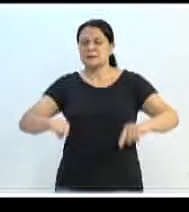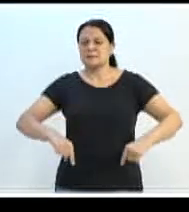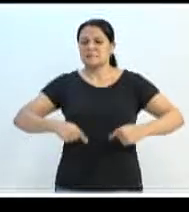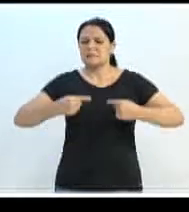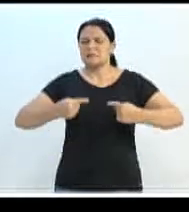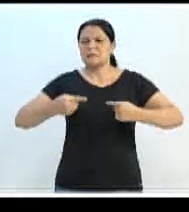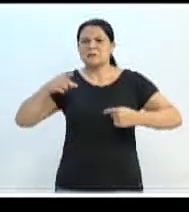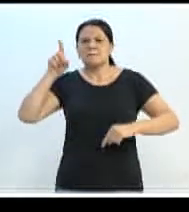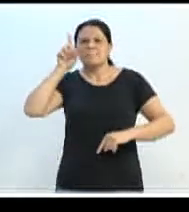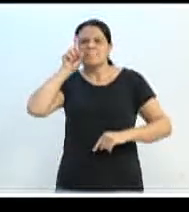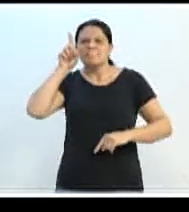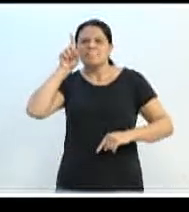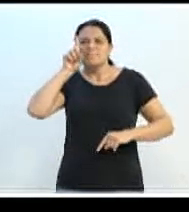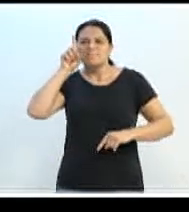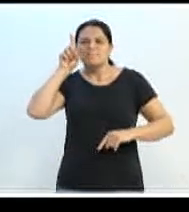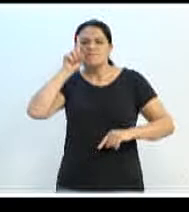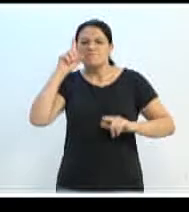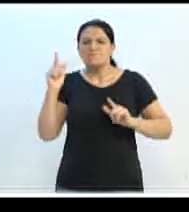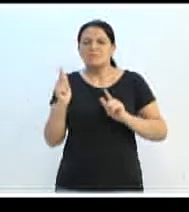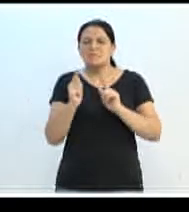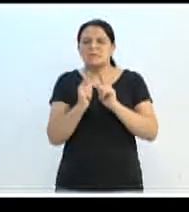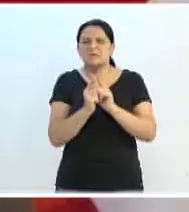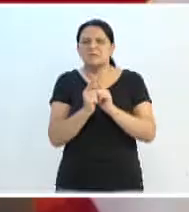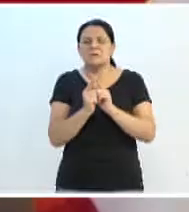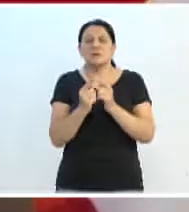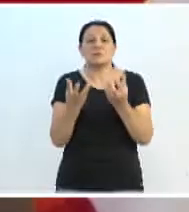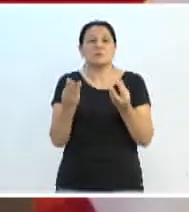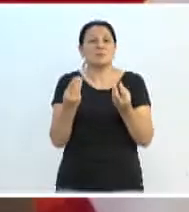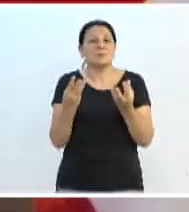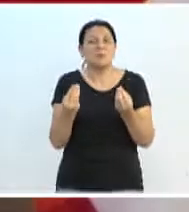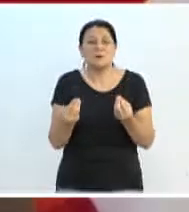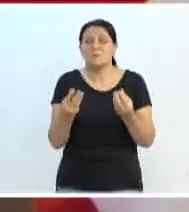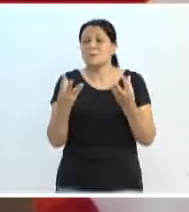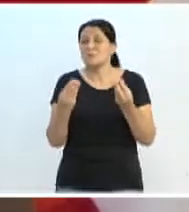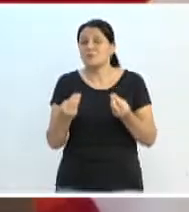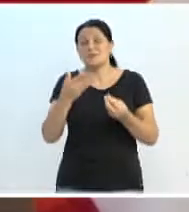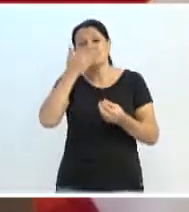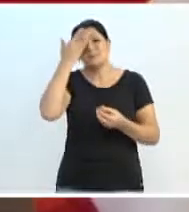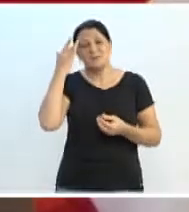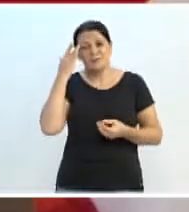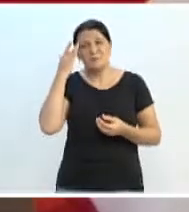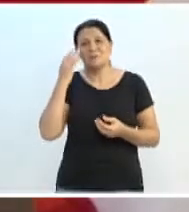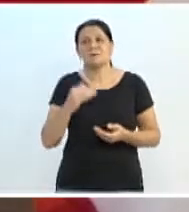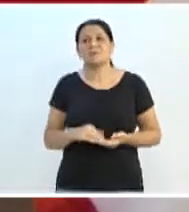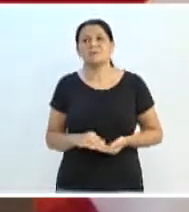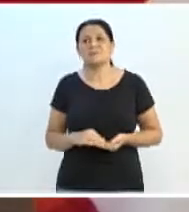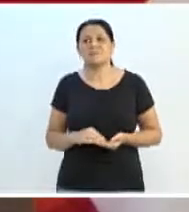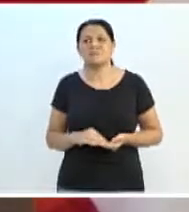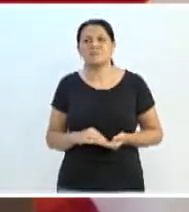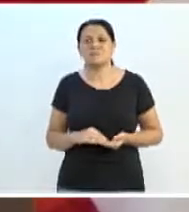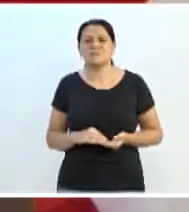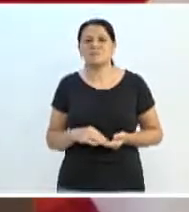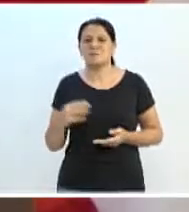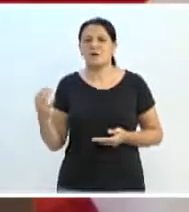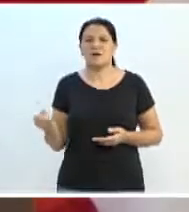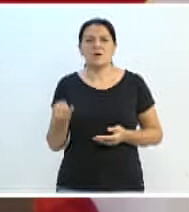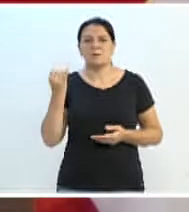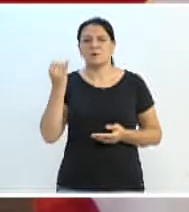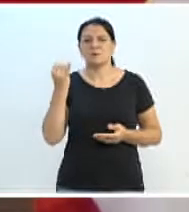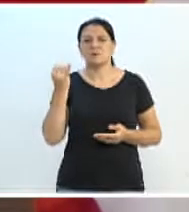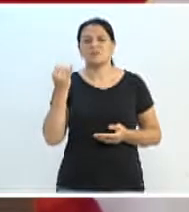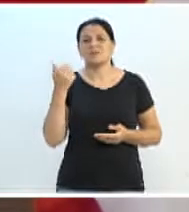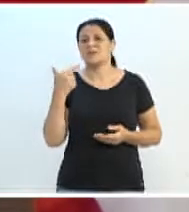cada dia em atender às muitas demandas que o Hospital Santo Antônio tem. É importante ressaltar que não há como prevenir o câncer